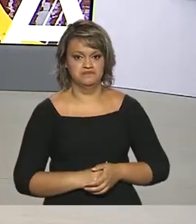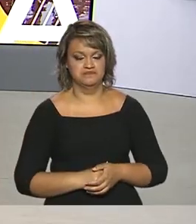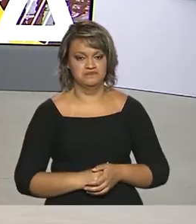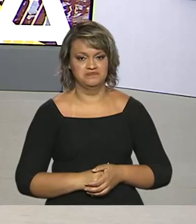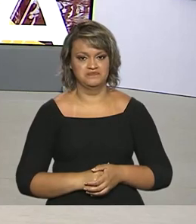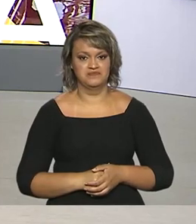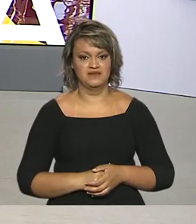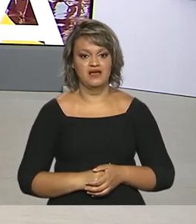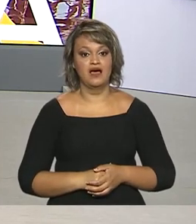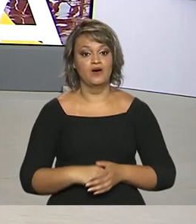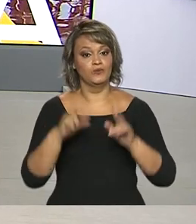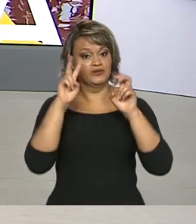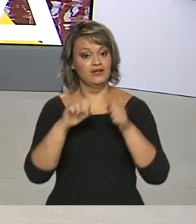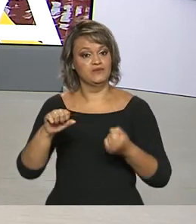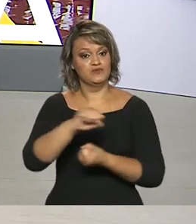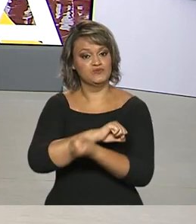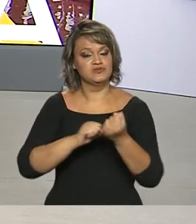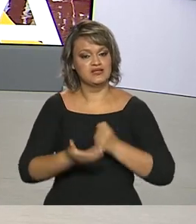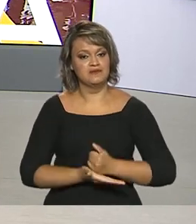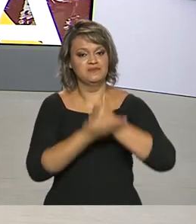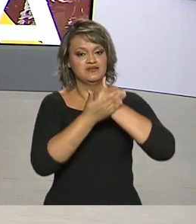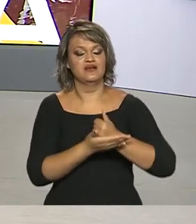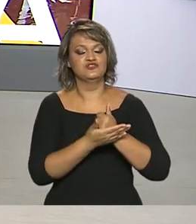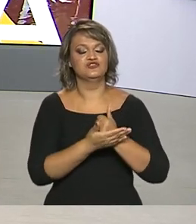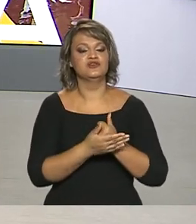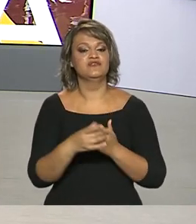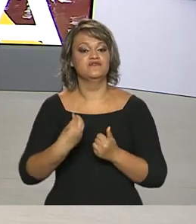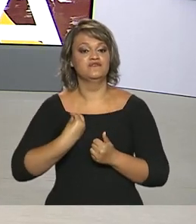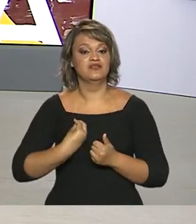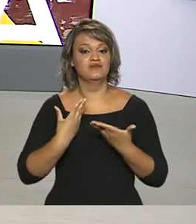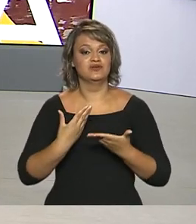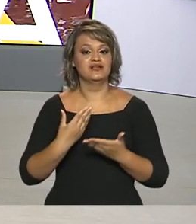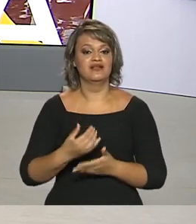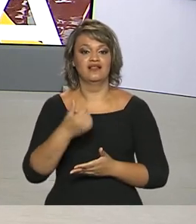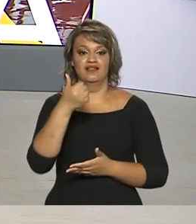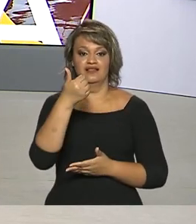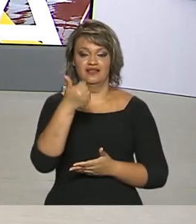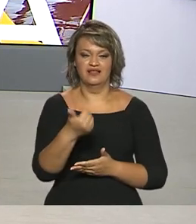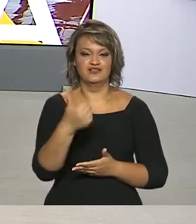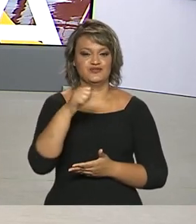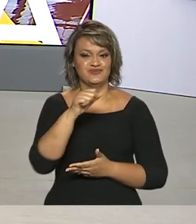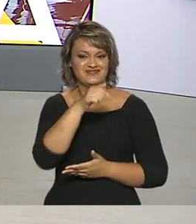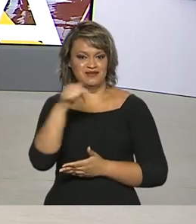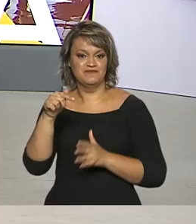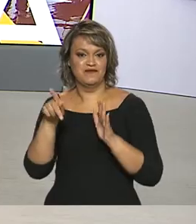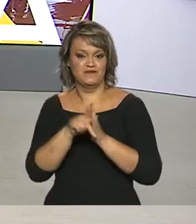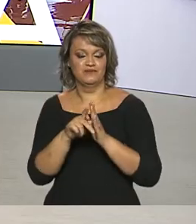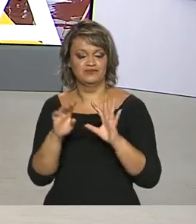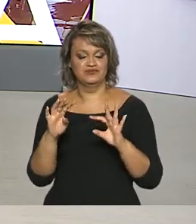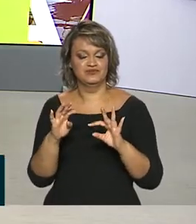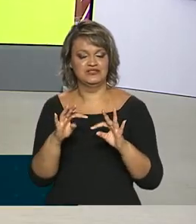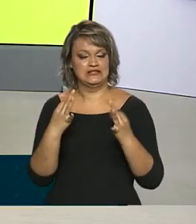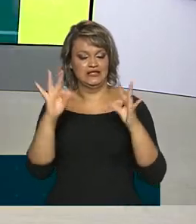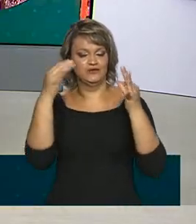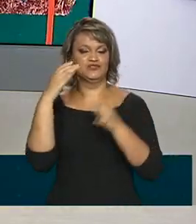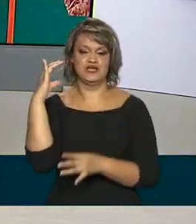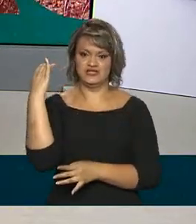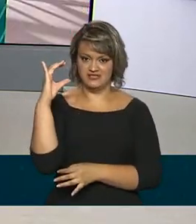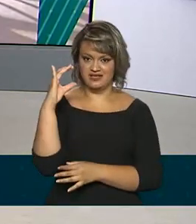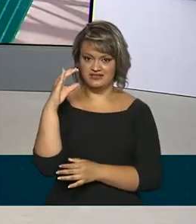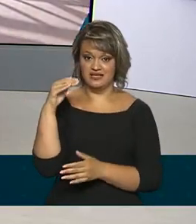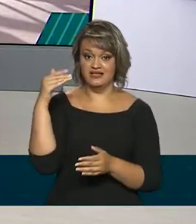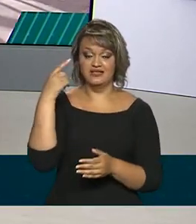O tema da sustentabilidade está presente na 18ª Semana Nacional de Ciência e Tecnologia, que vai até o dia 10 de